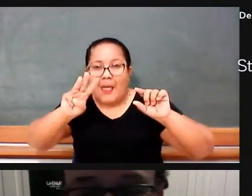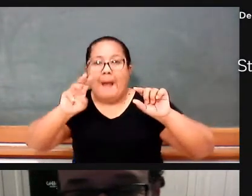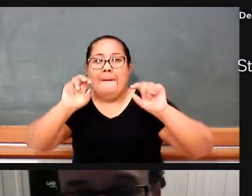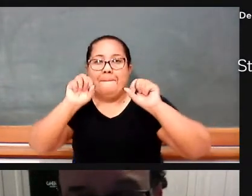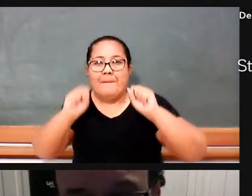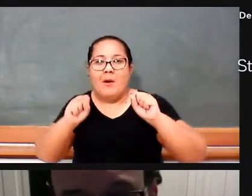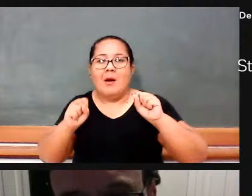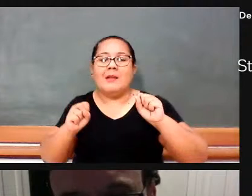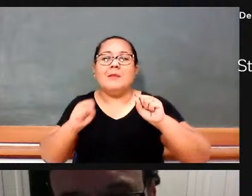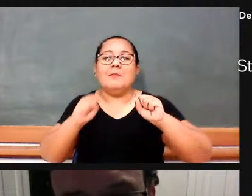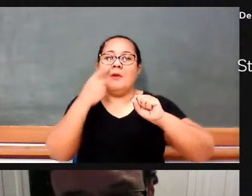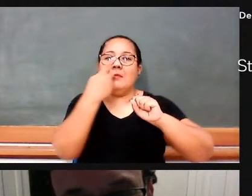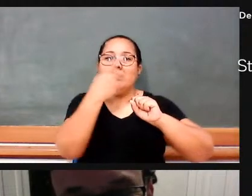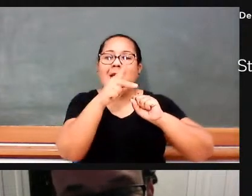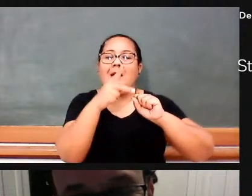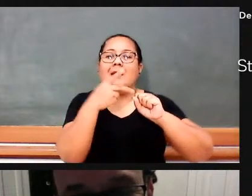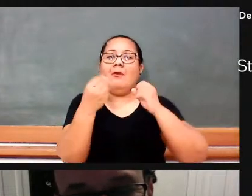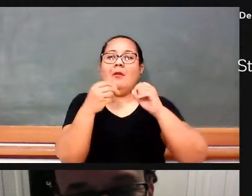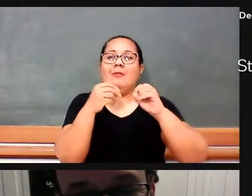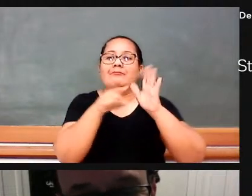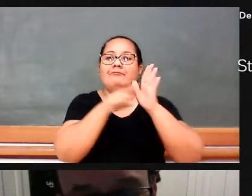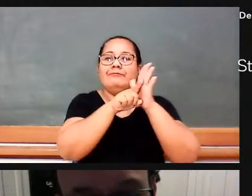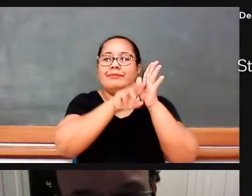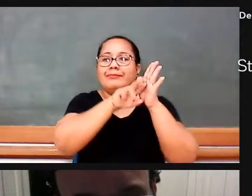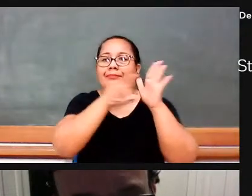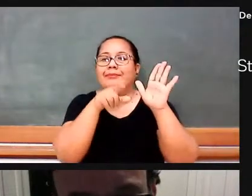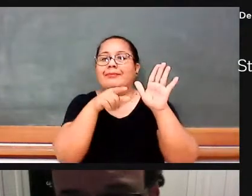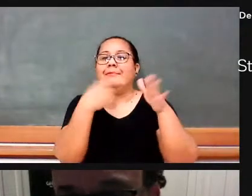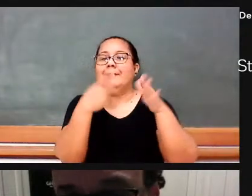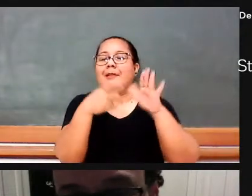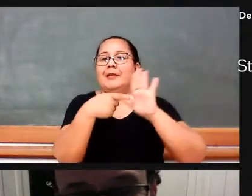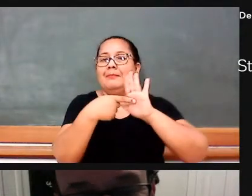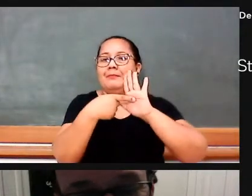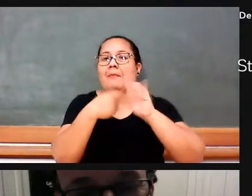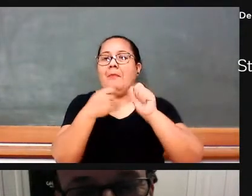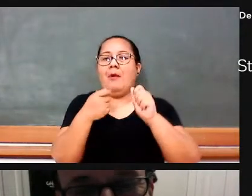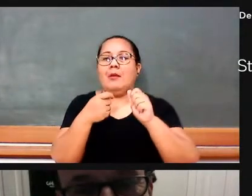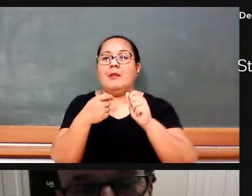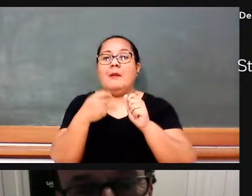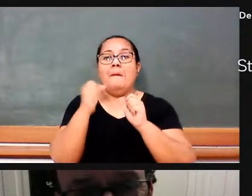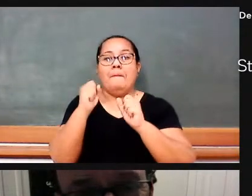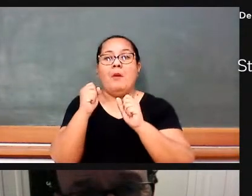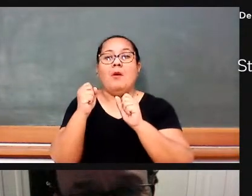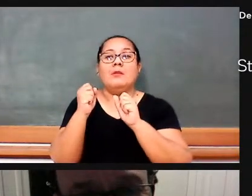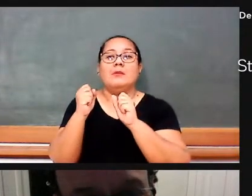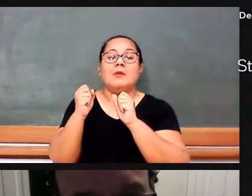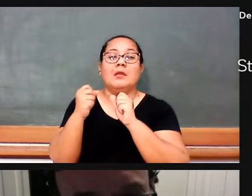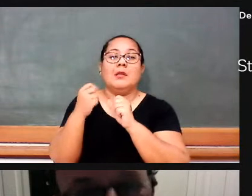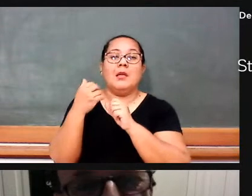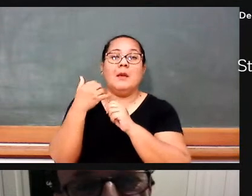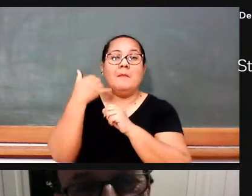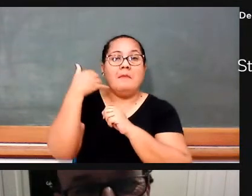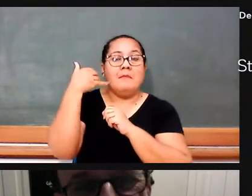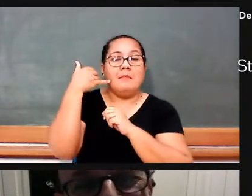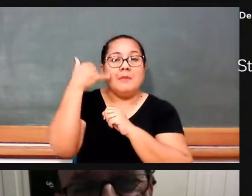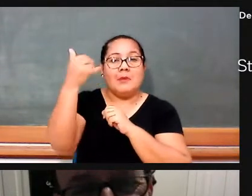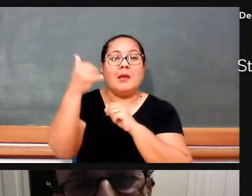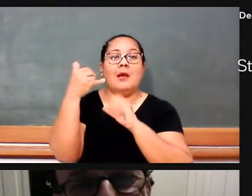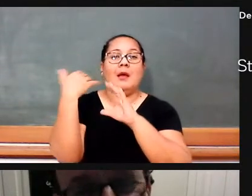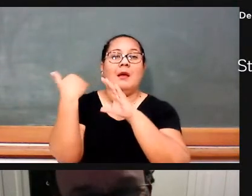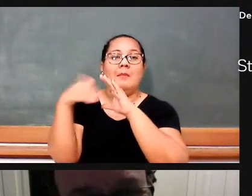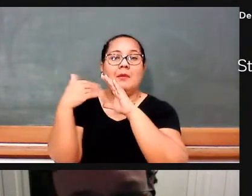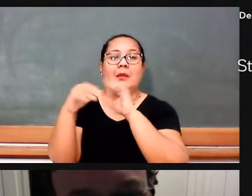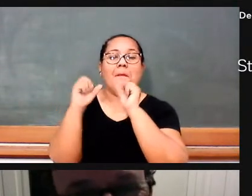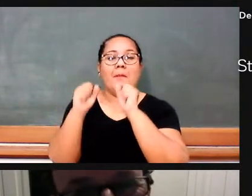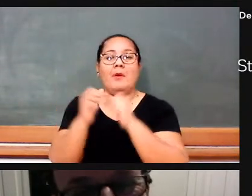seus grupos de trabalho com história da educação matemática, tá? Visite aí, manda um alô para a gente, manda um e-mail, Mostra esse também, professor.